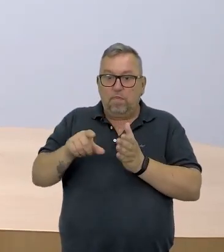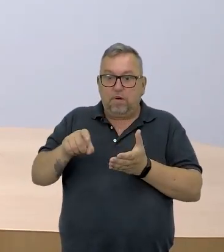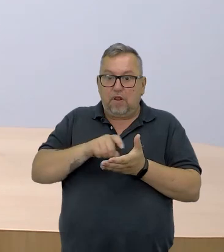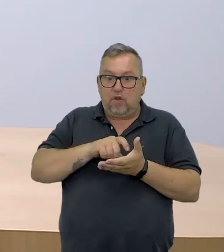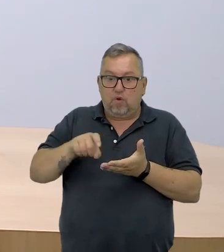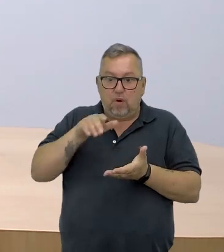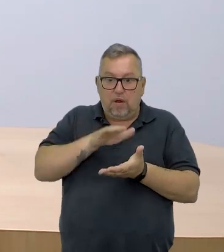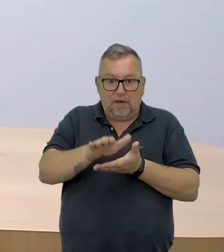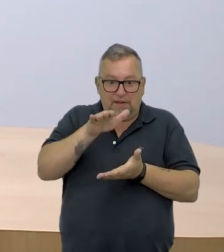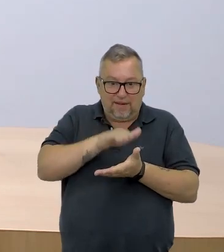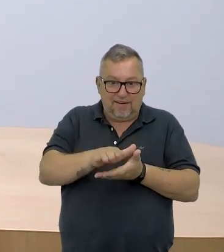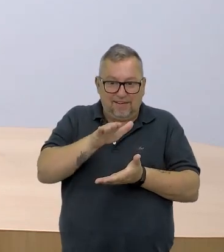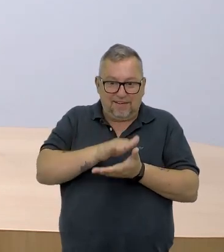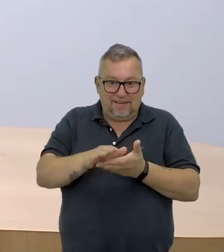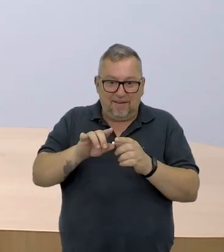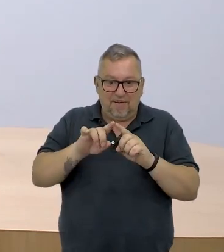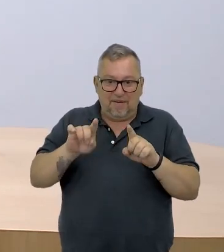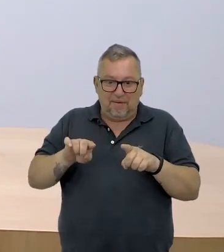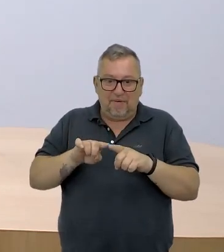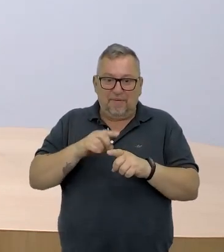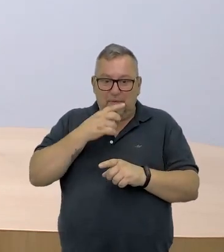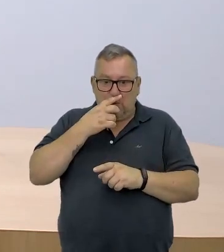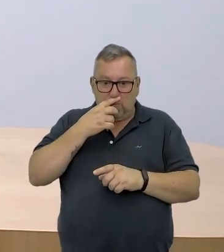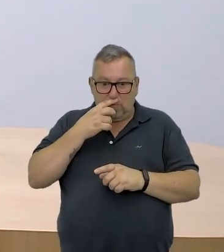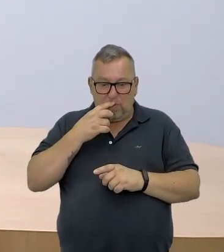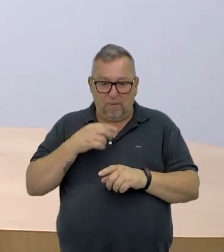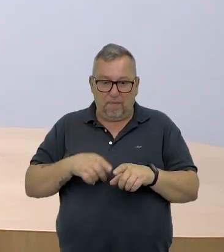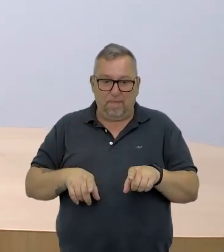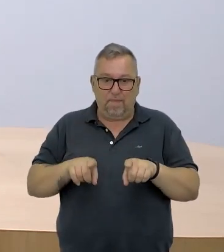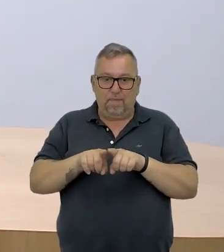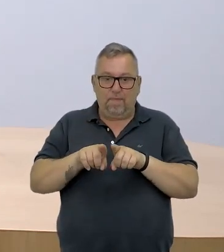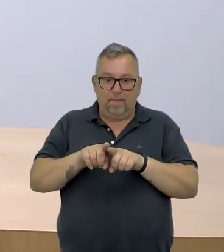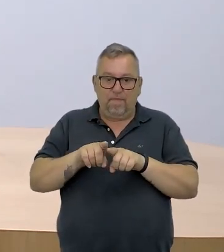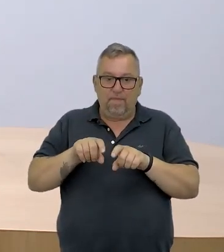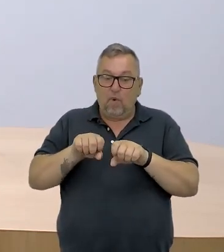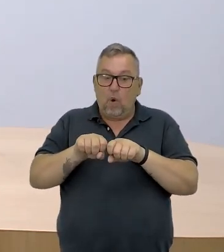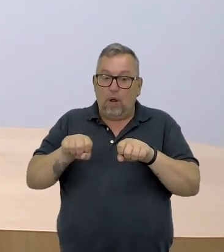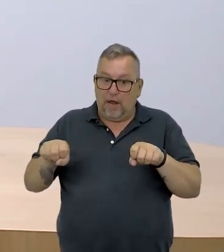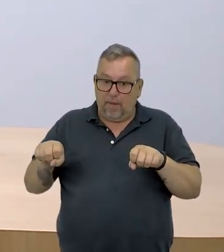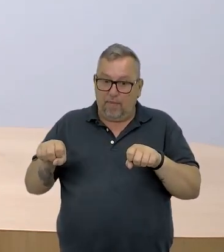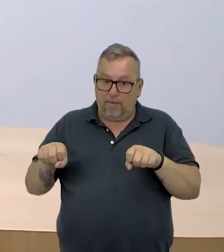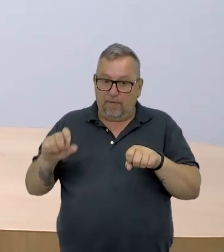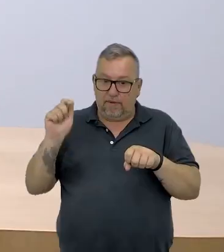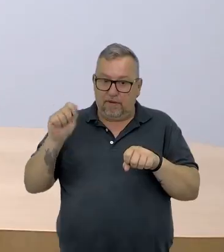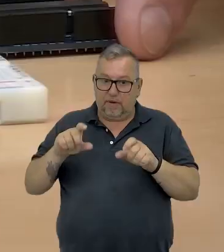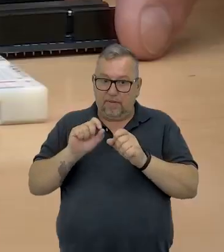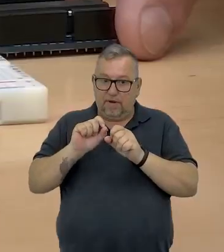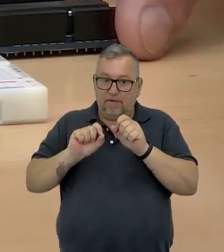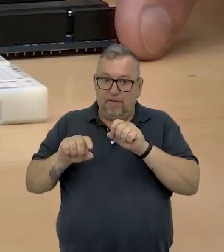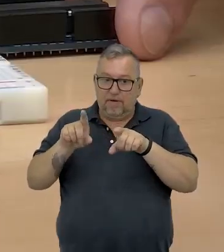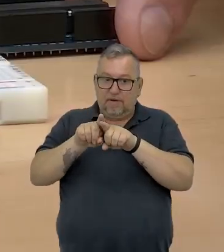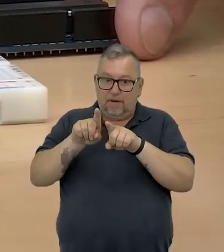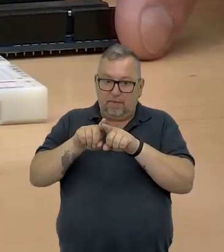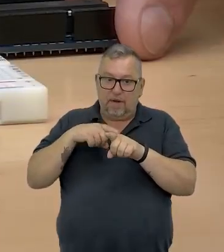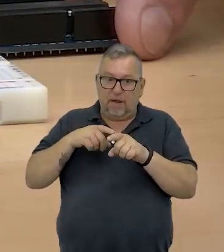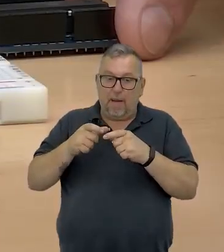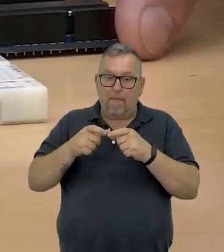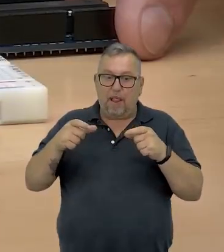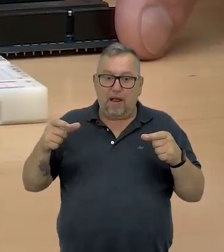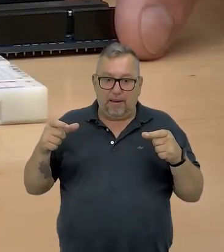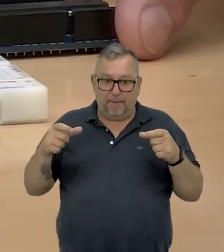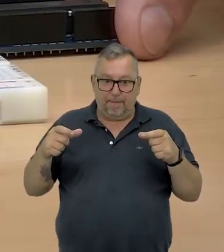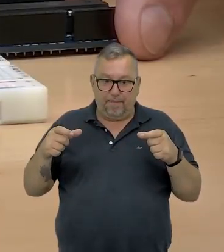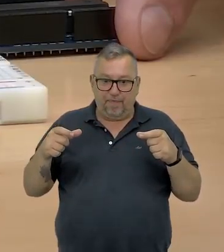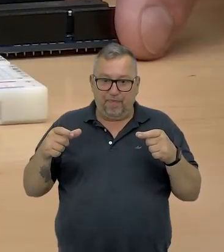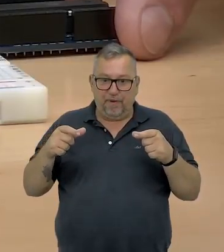pontinha mais quadradinha. Tá bom? E esse cabo, ele serve não só para alimentar a placa, ou seja,